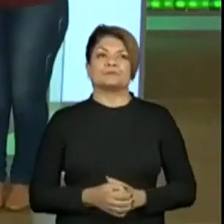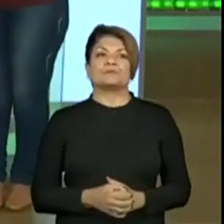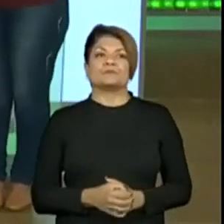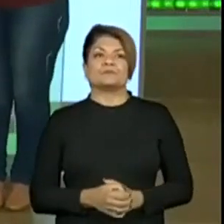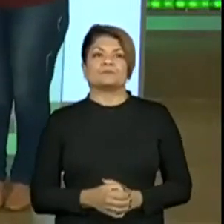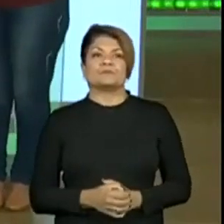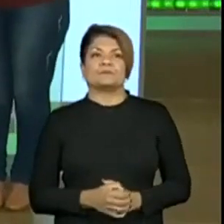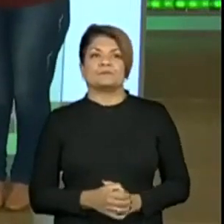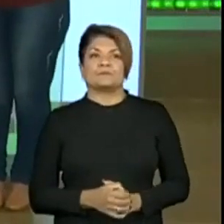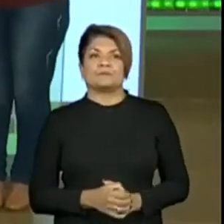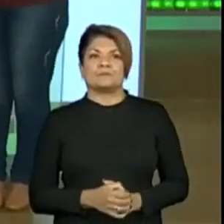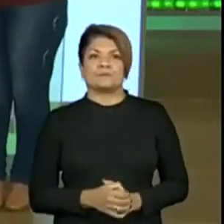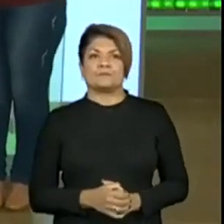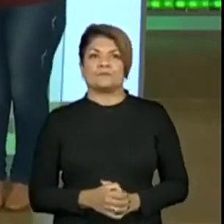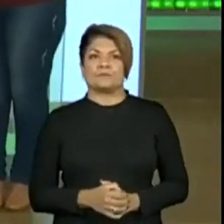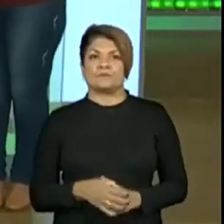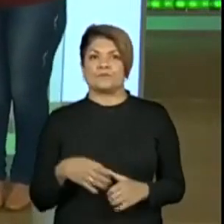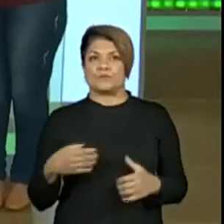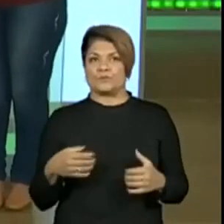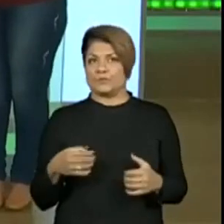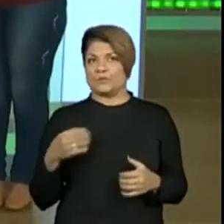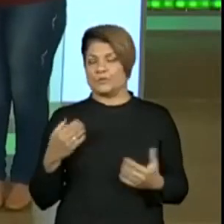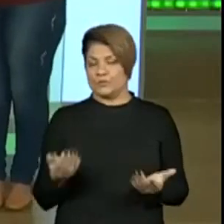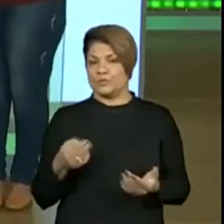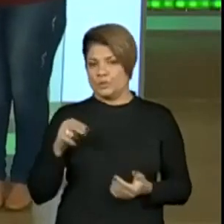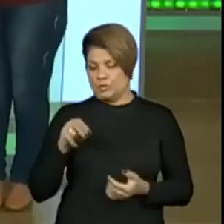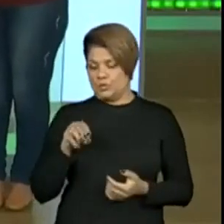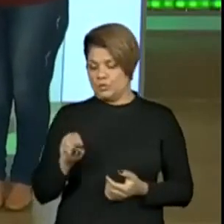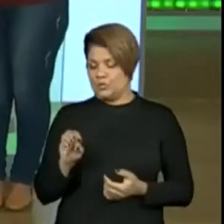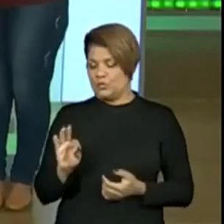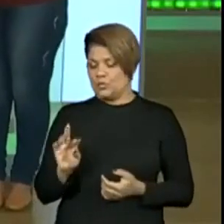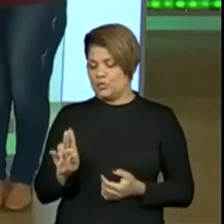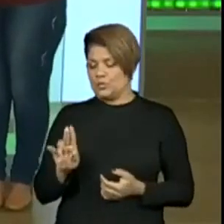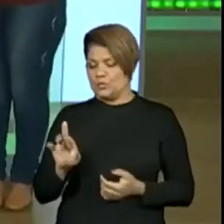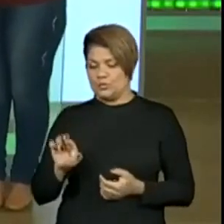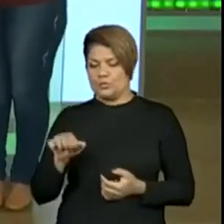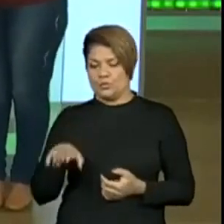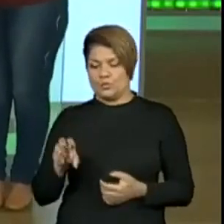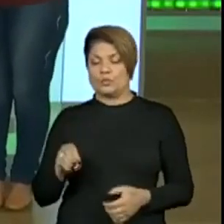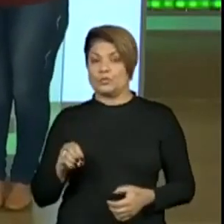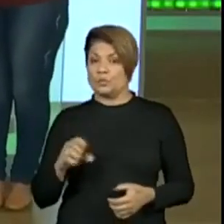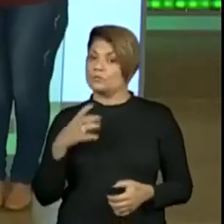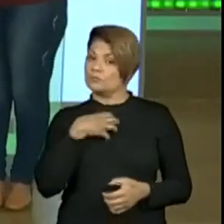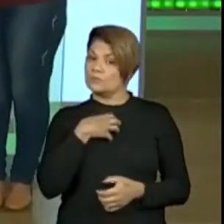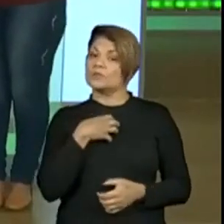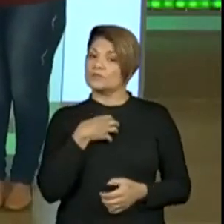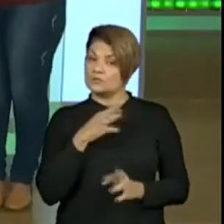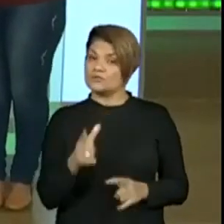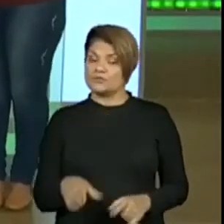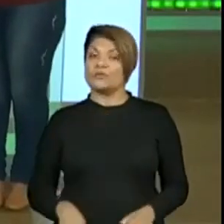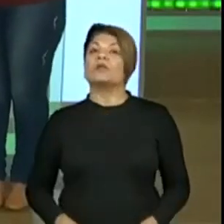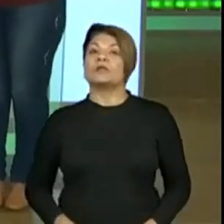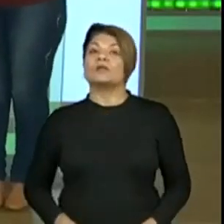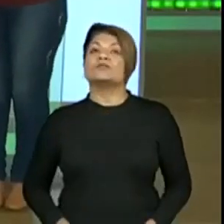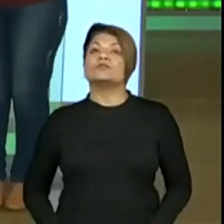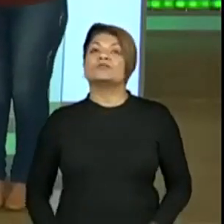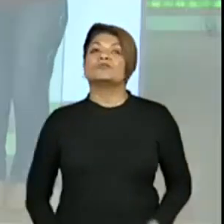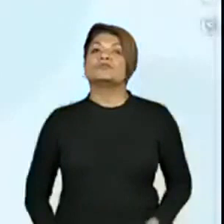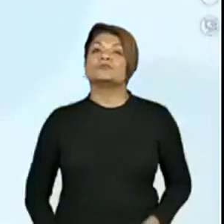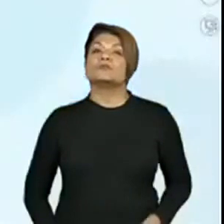Olha só, quando a gente fala do noturno, apareceu uma palavrinha que caracterizou ele diferente. Quando fala de